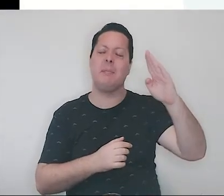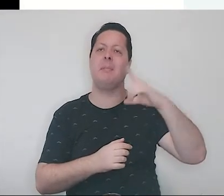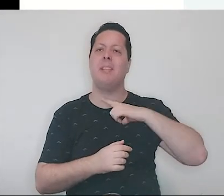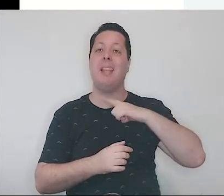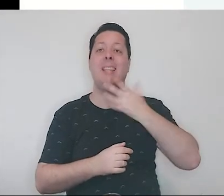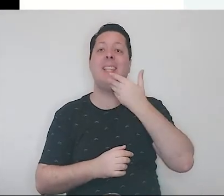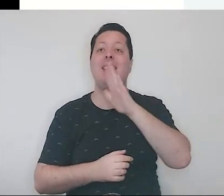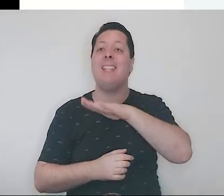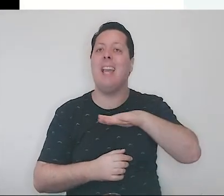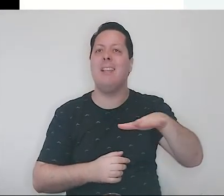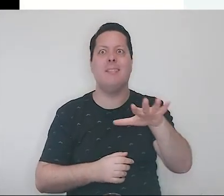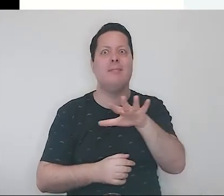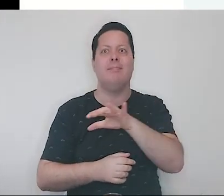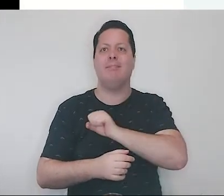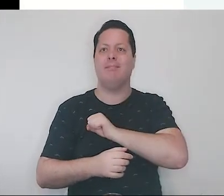crianças.